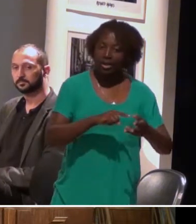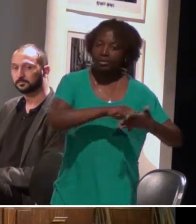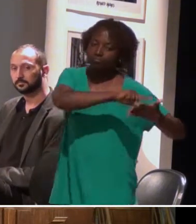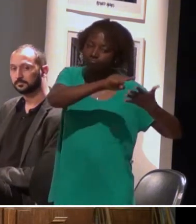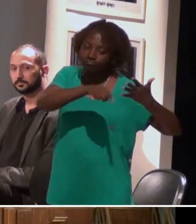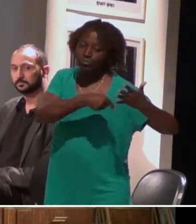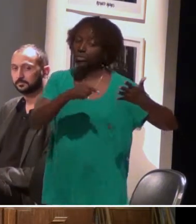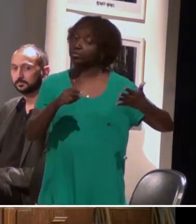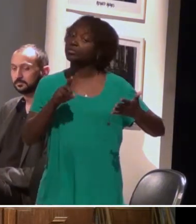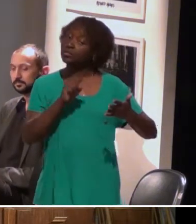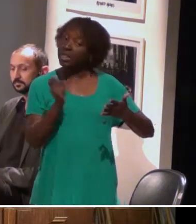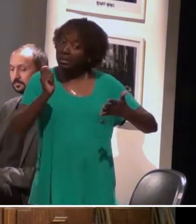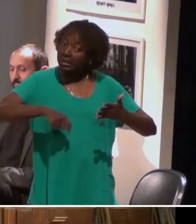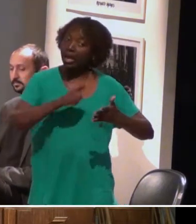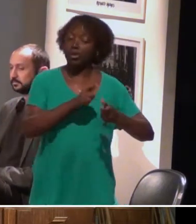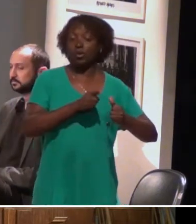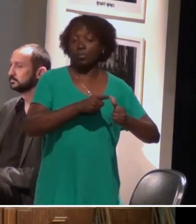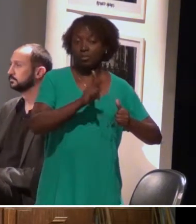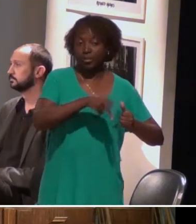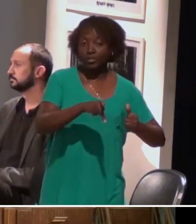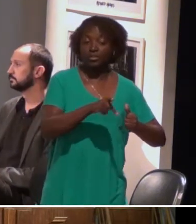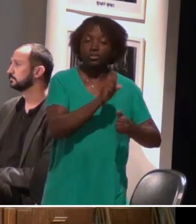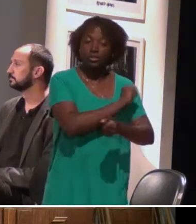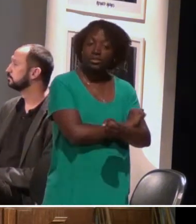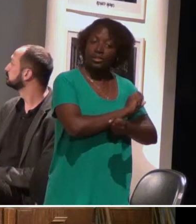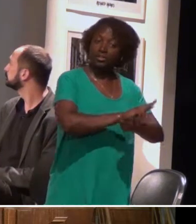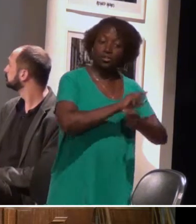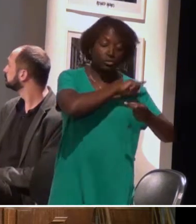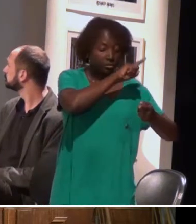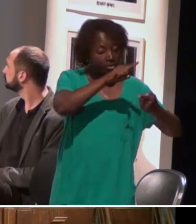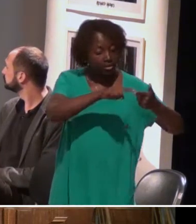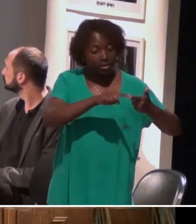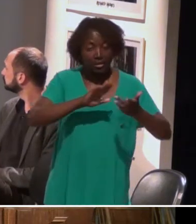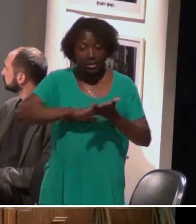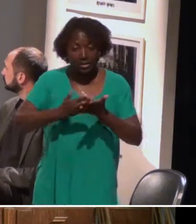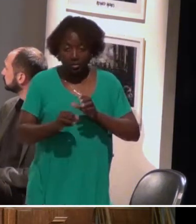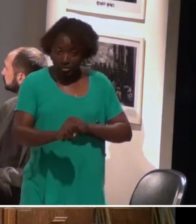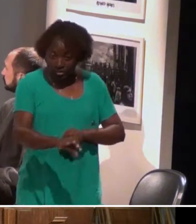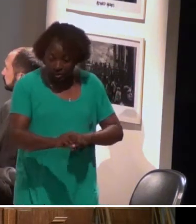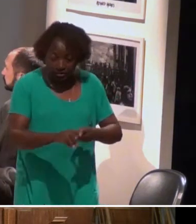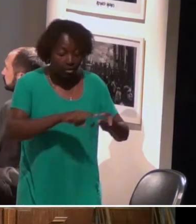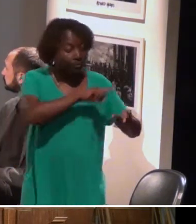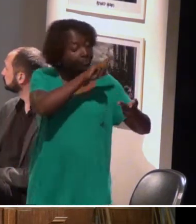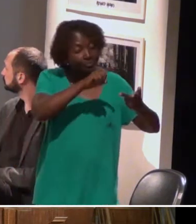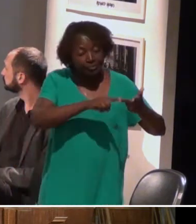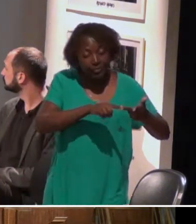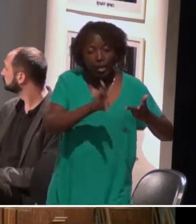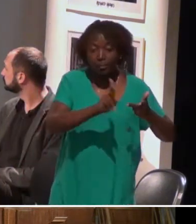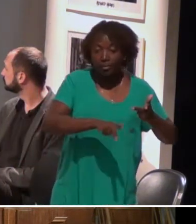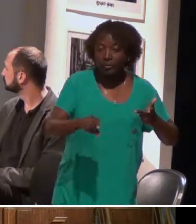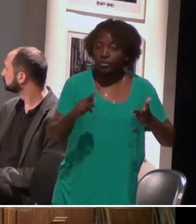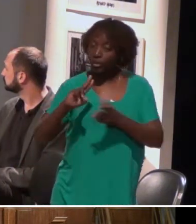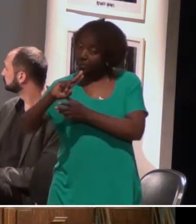Lau. Você pode ser professor de sala de recursos, você pode ser interte educacional, você pode ser professor